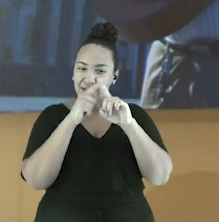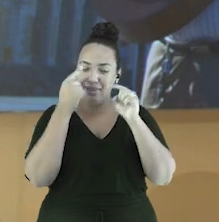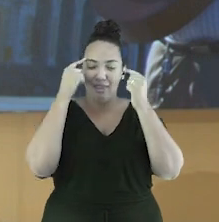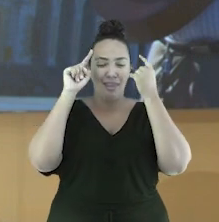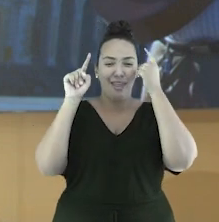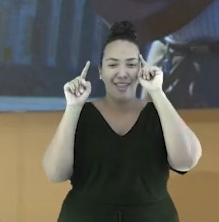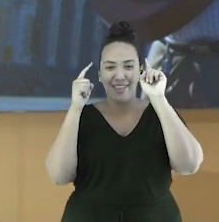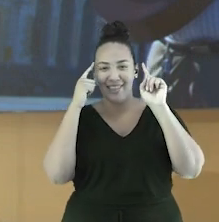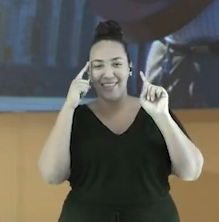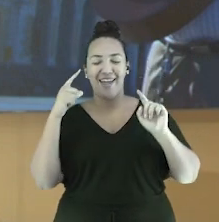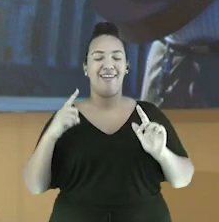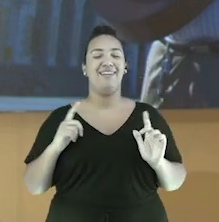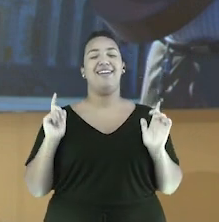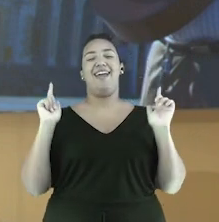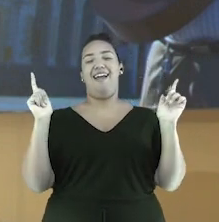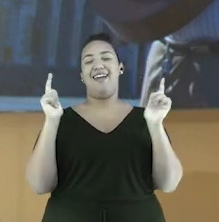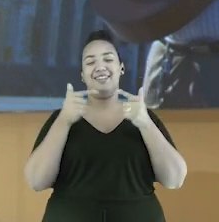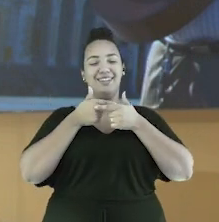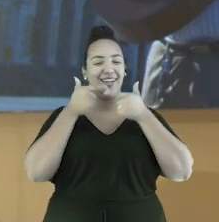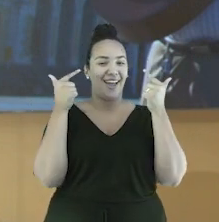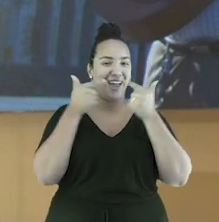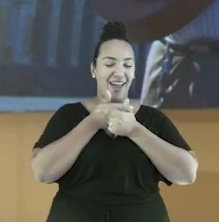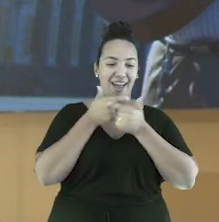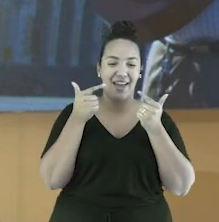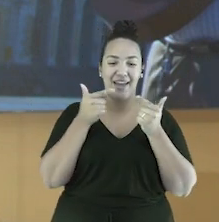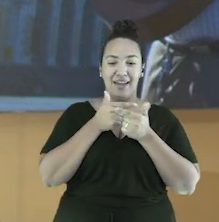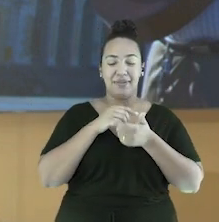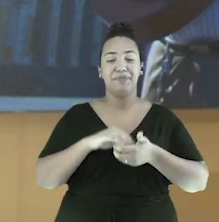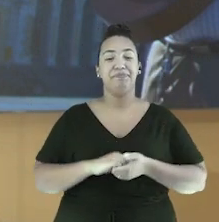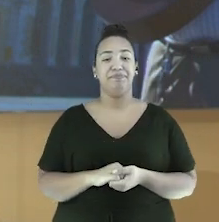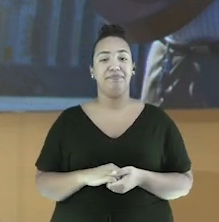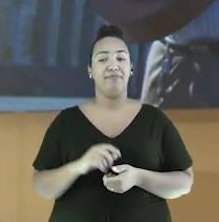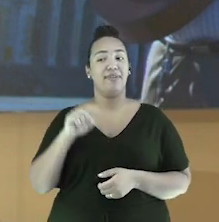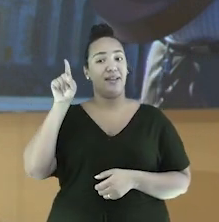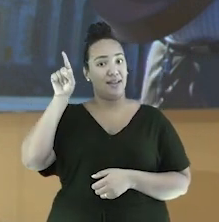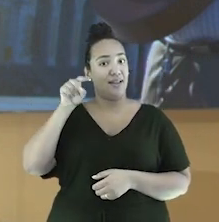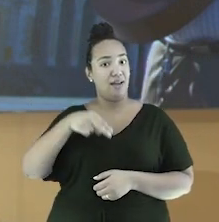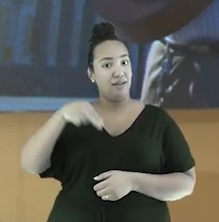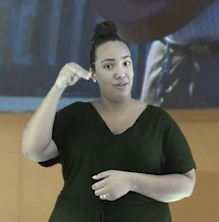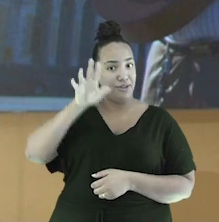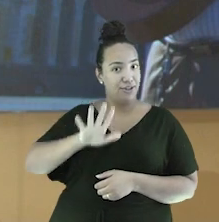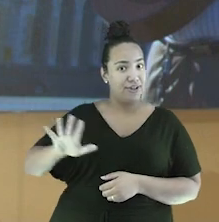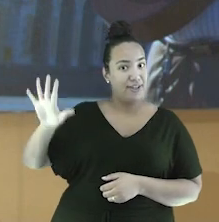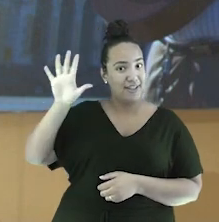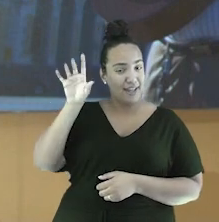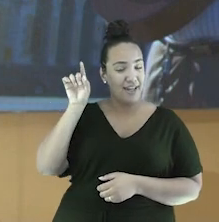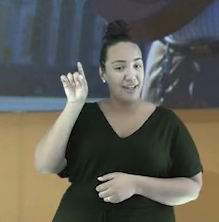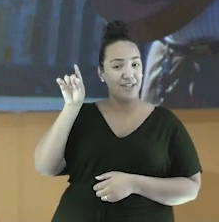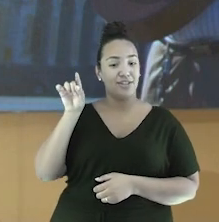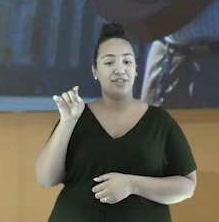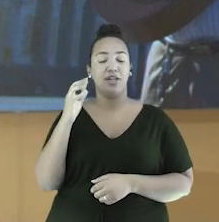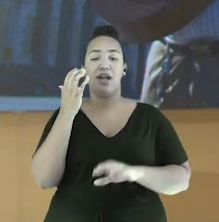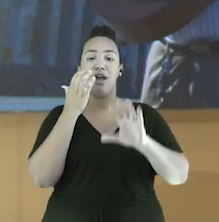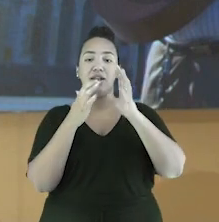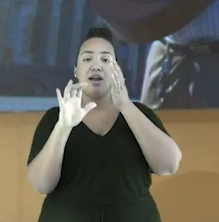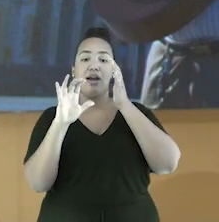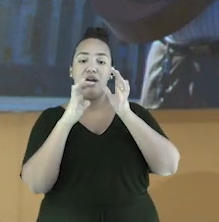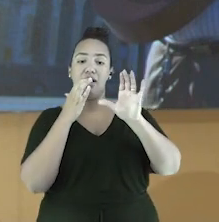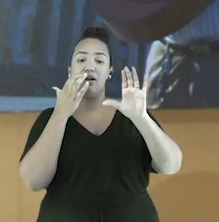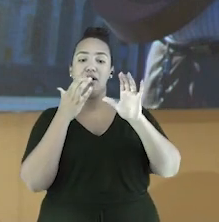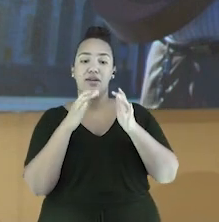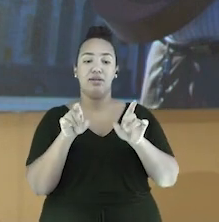diversão e muita risada. Inclusive, na tradição nordestina, o Repente é cantado e